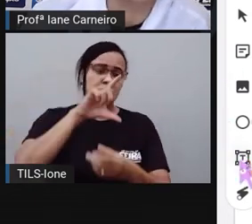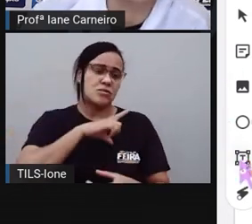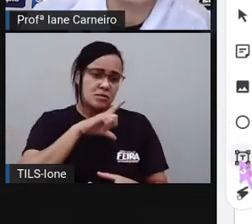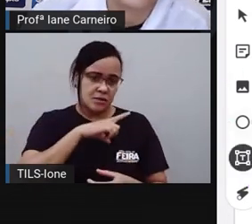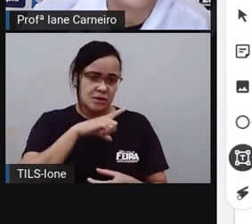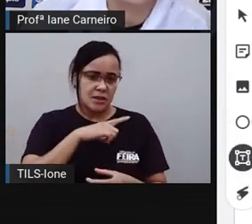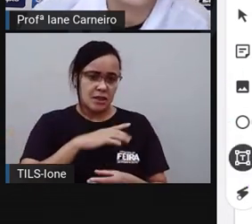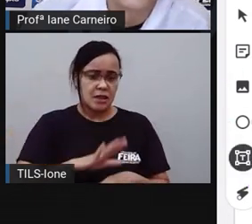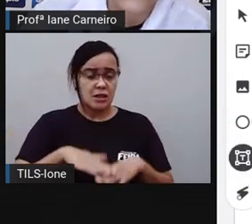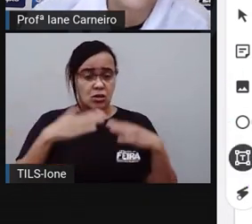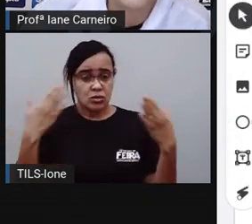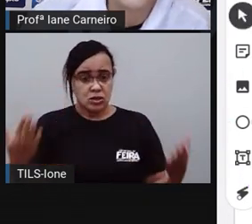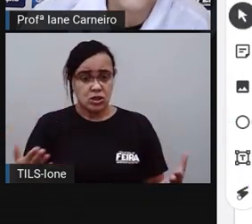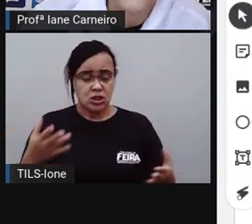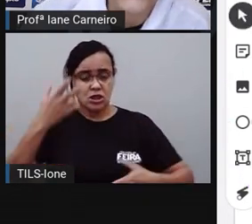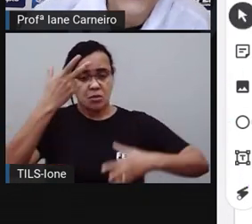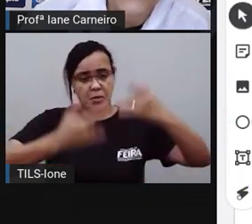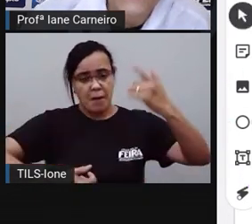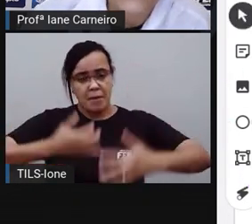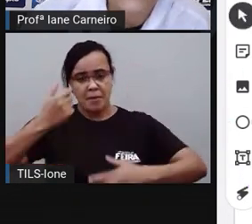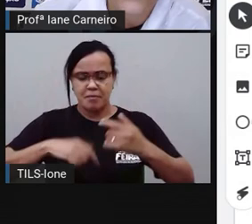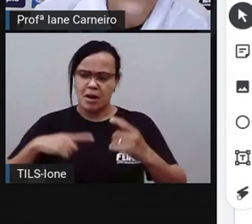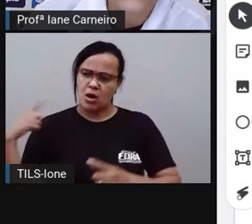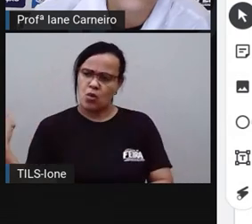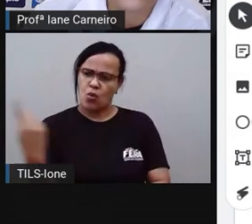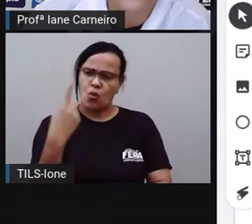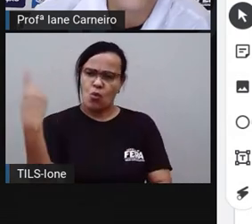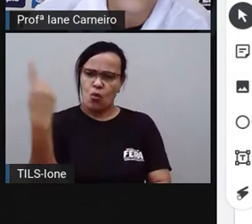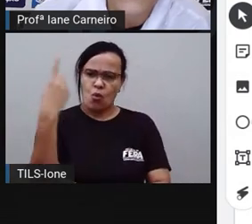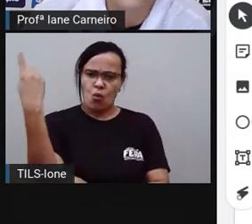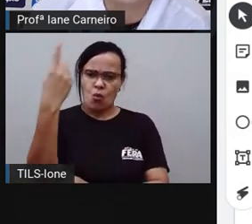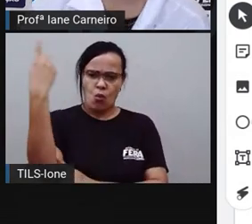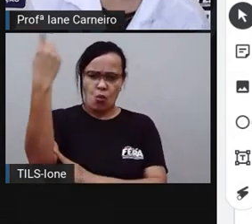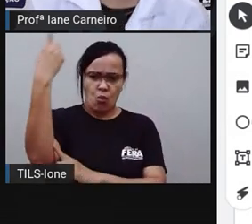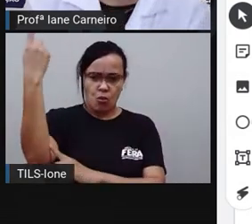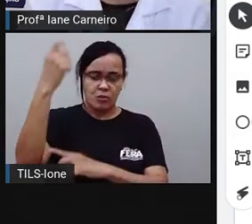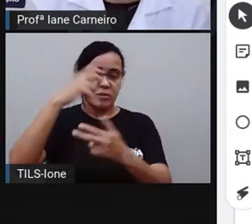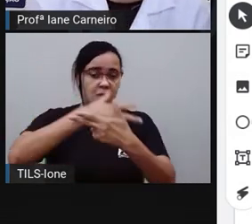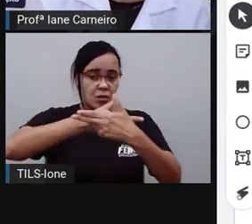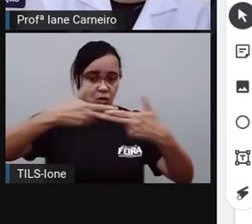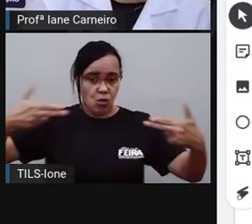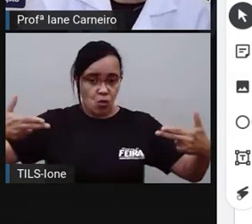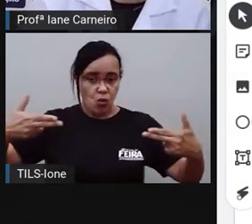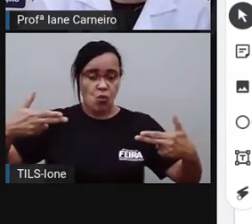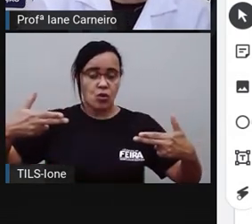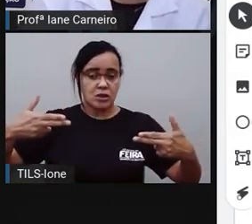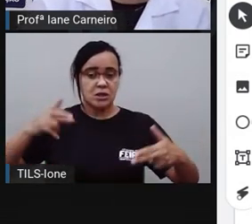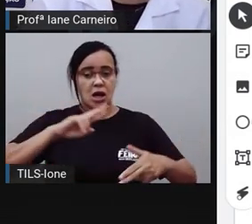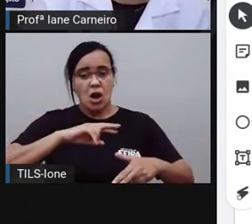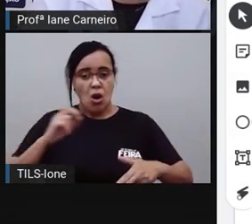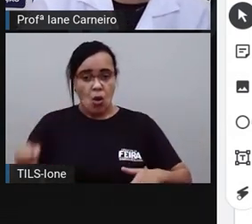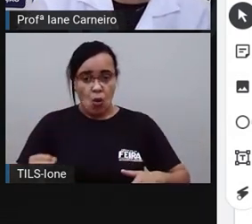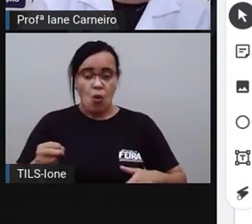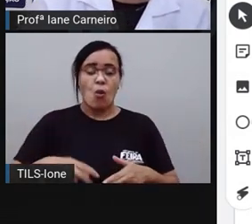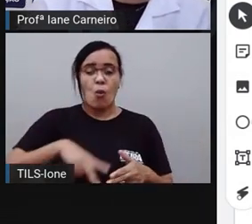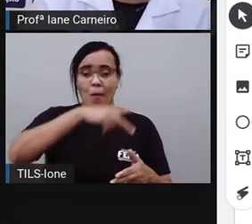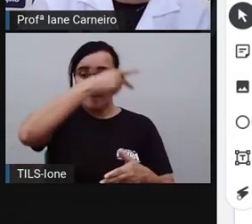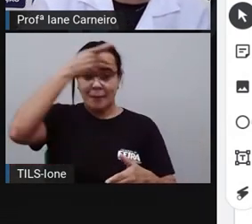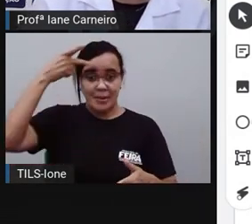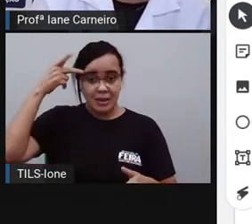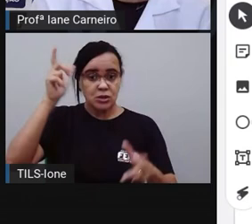Quando a gente fala de altura, né, das coisas, dos objetos, das pessoas, ó, quando a gente fala de altura,